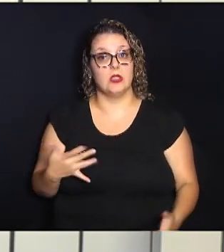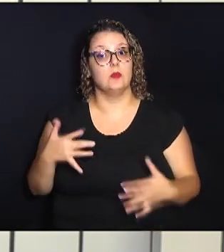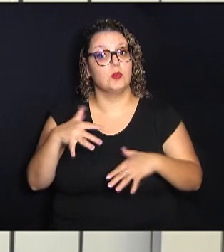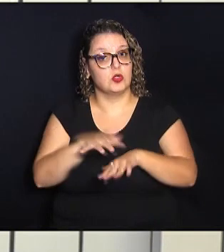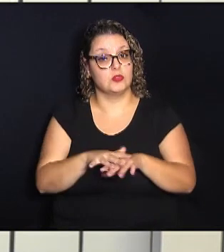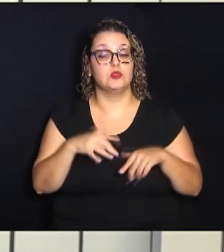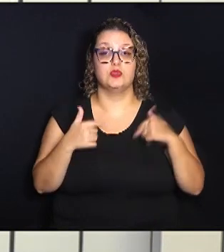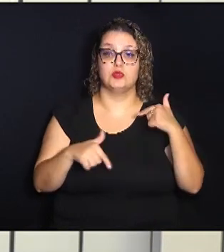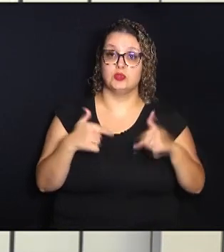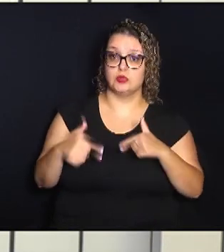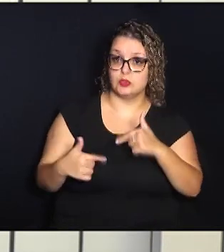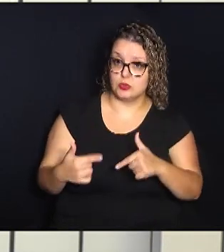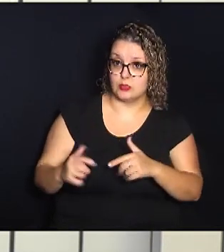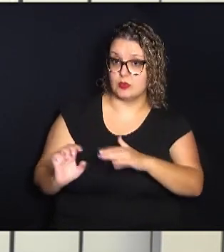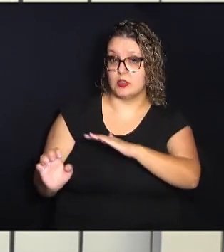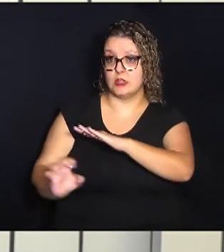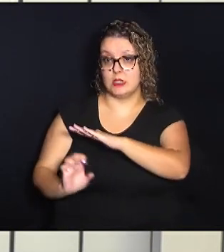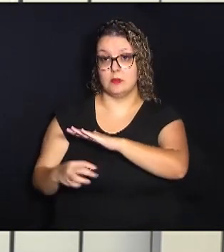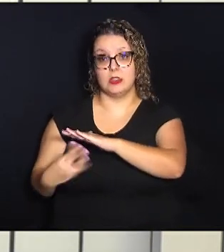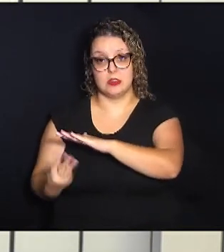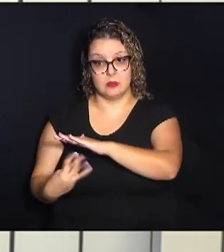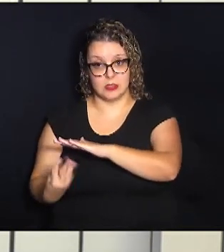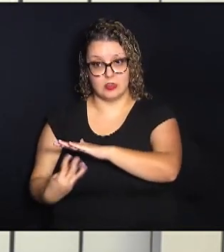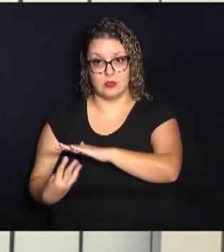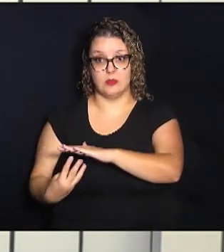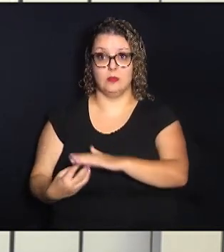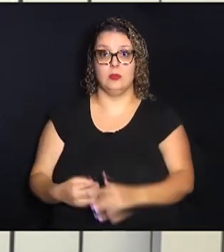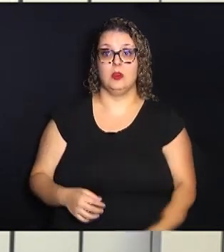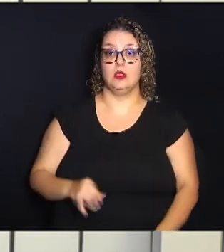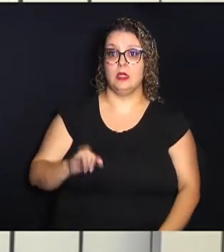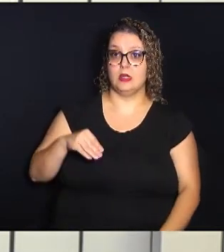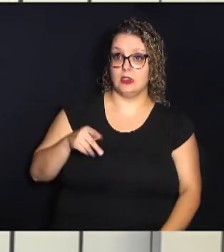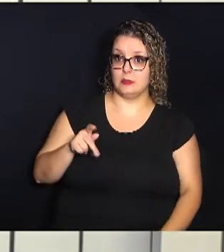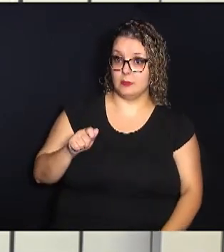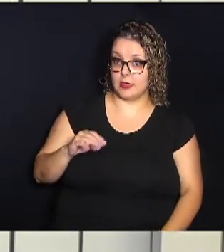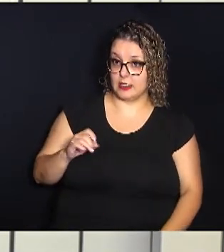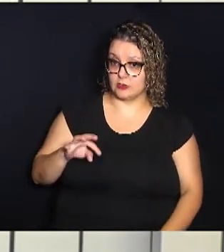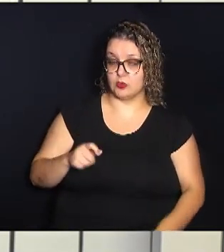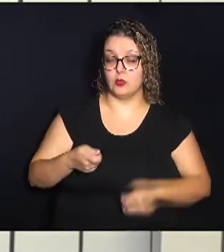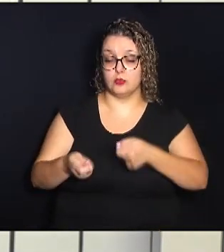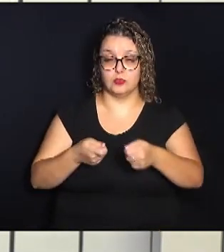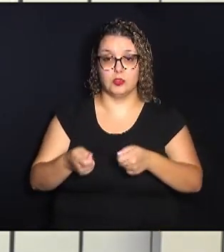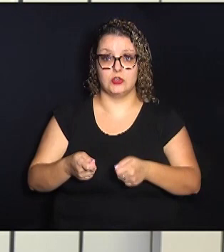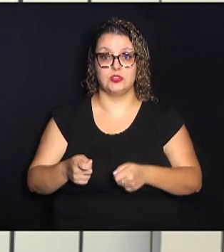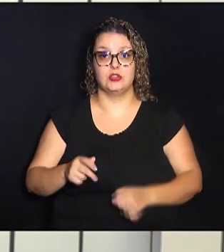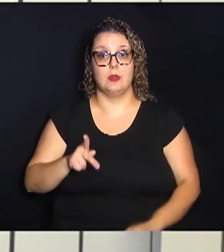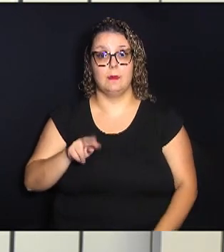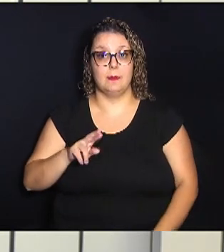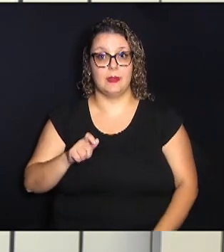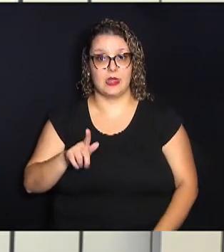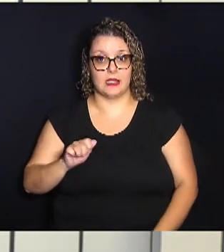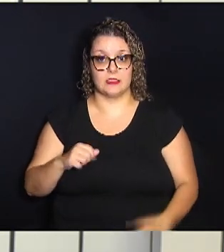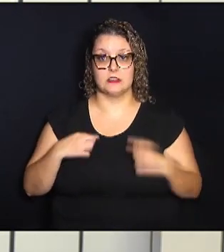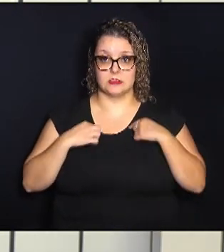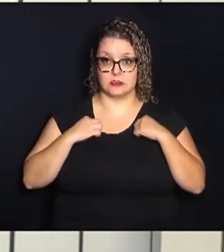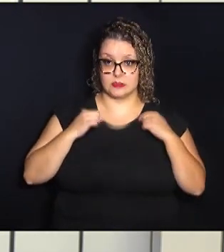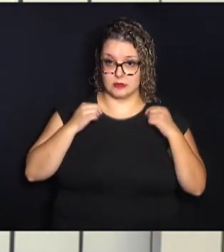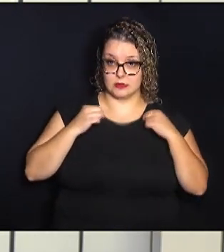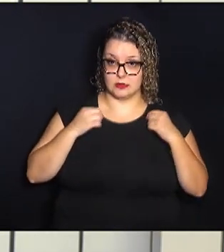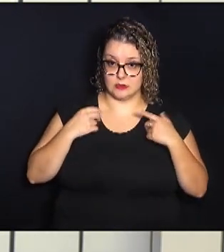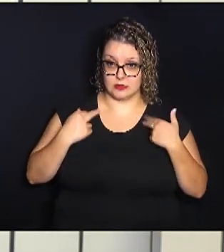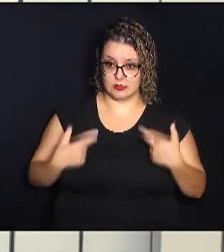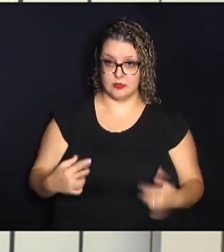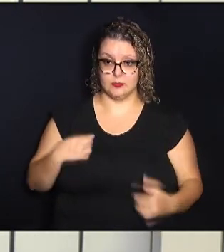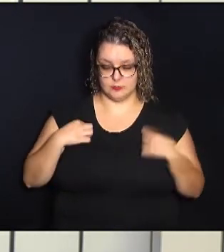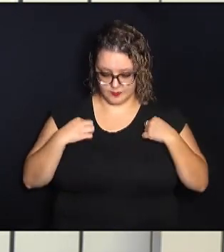trabalhadores da empresa terceirizada Impacto Controle de Pragas. Eles utilizam um uniforme formado por